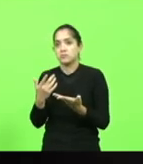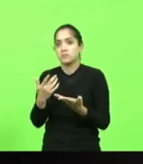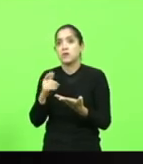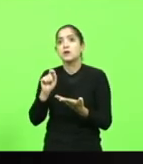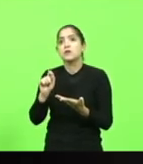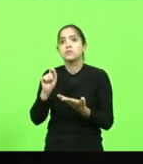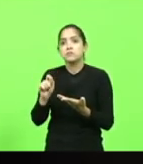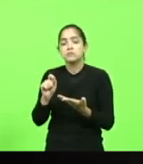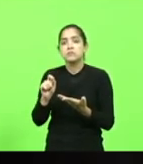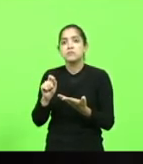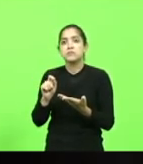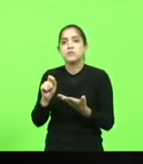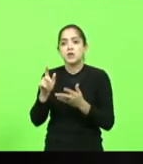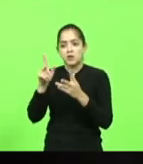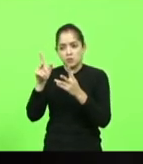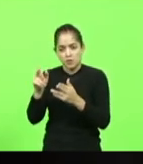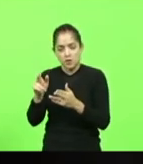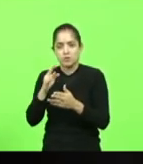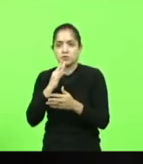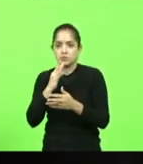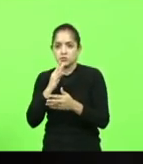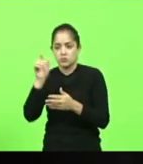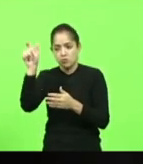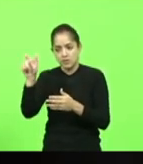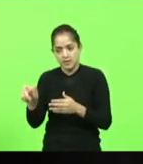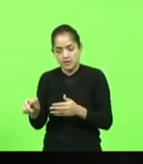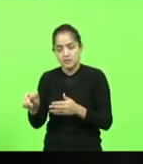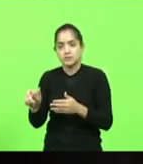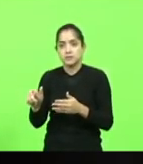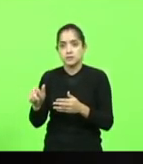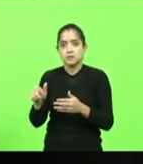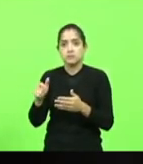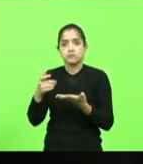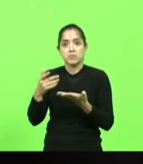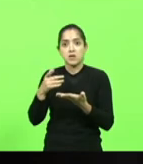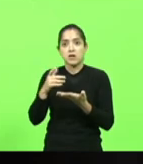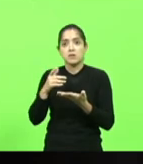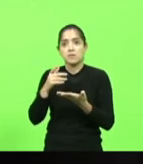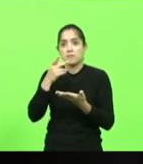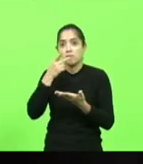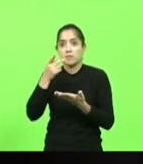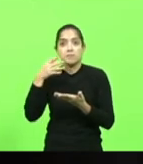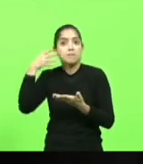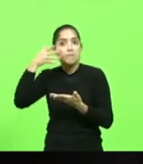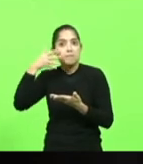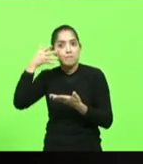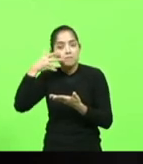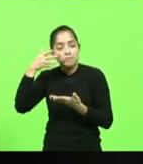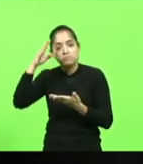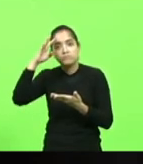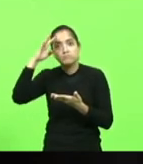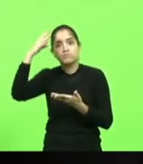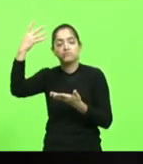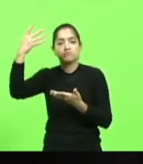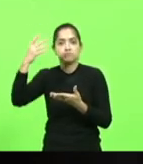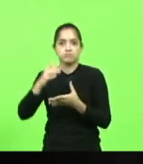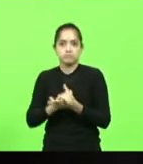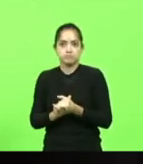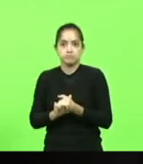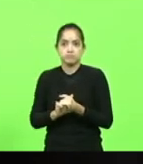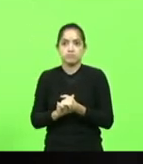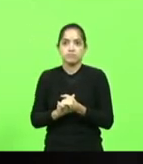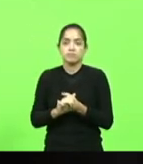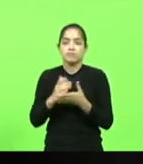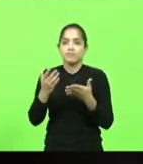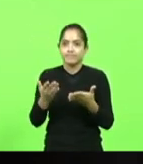o mesmo que a gente conhece muito bem sejam palavras que realmente tragam solução e não somente